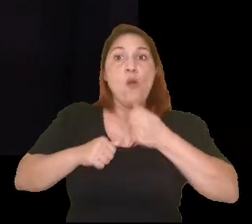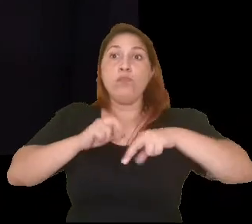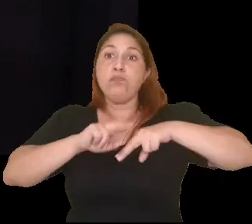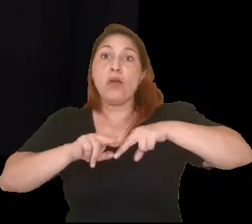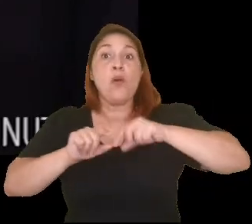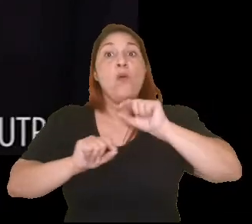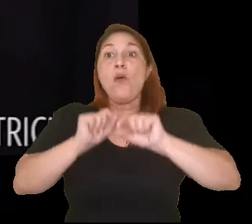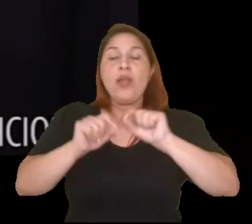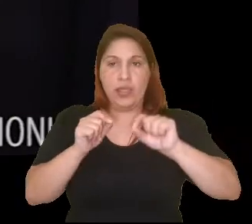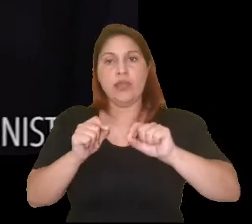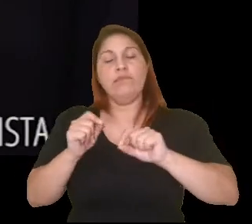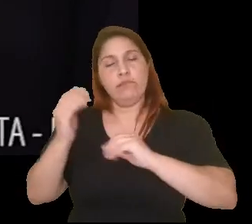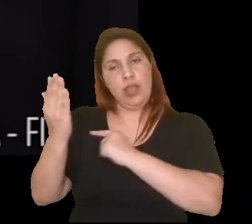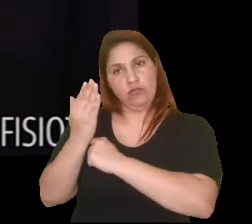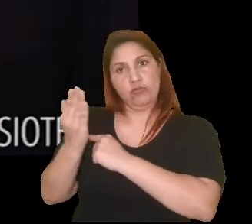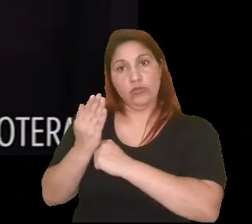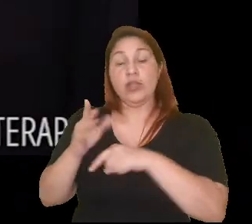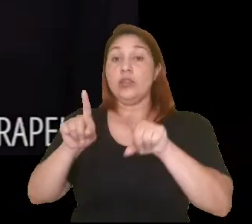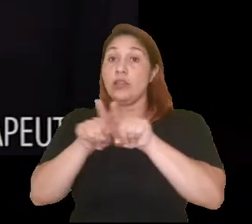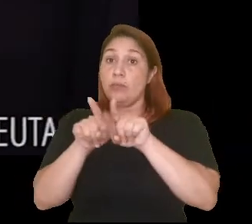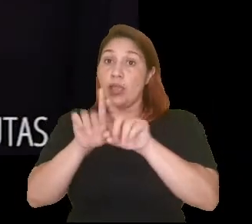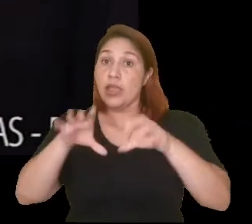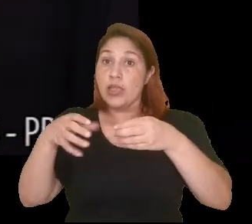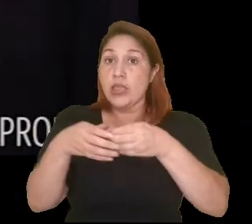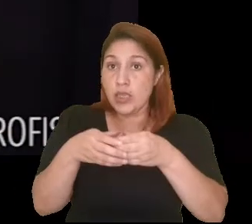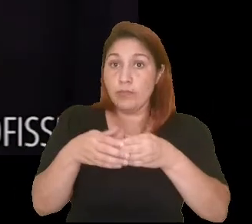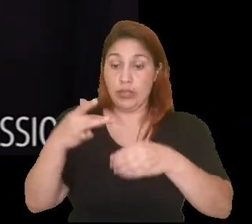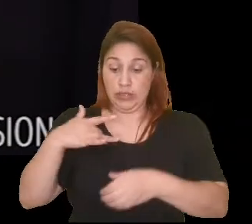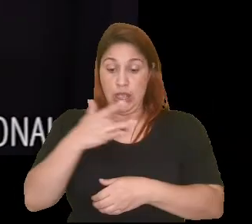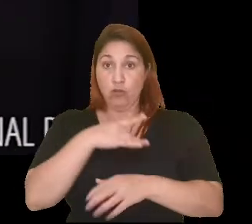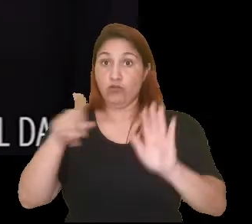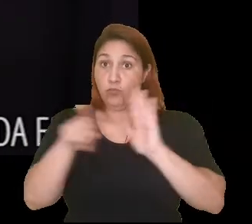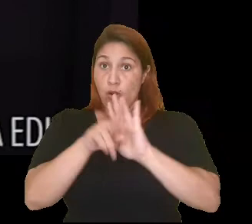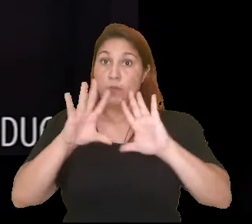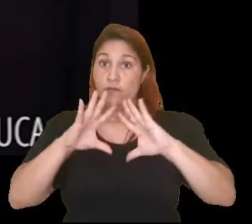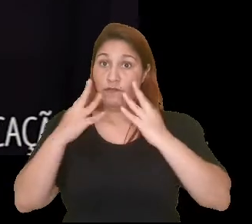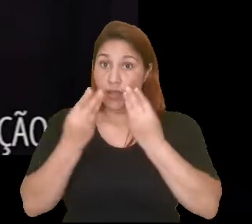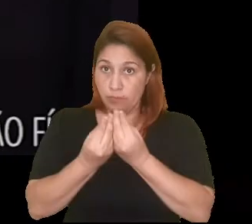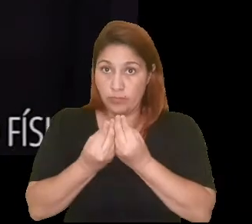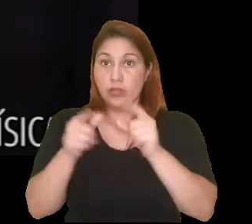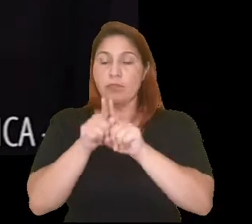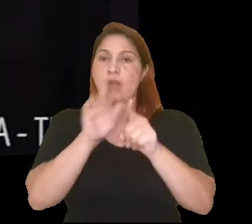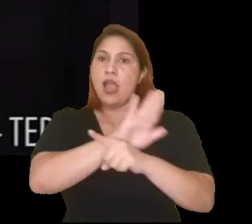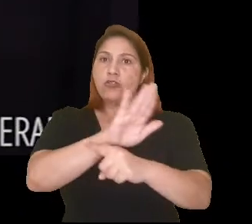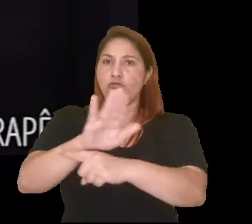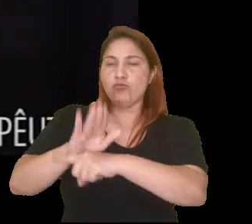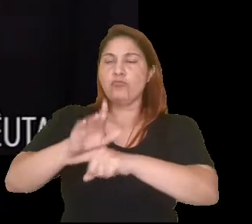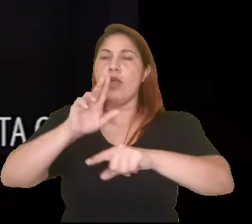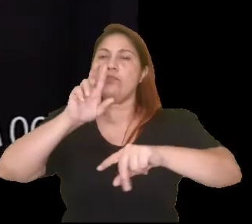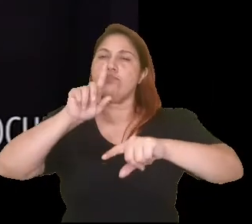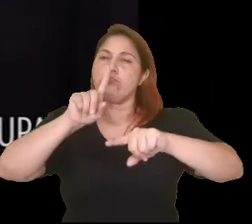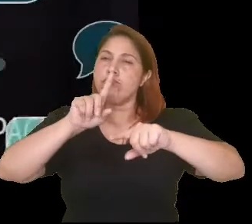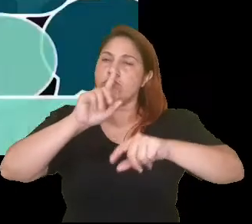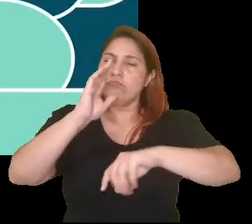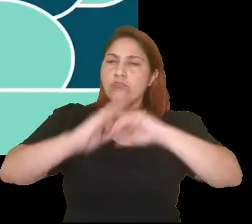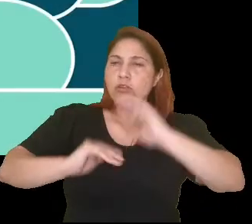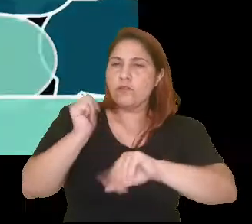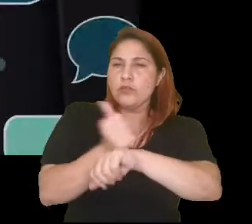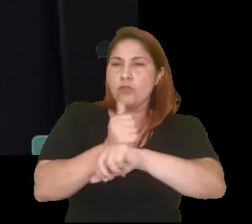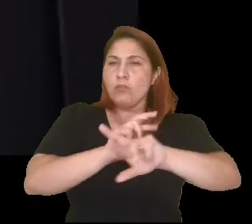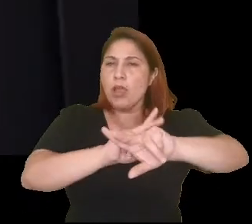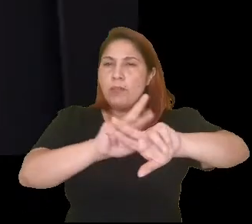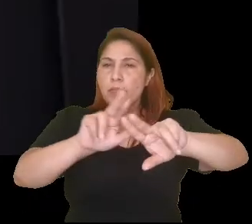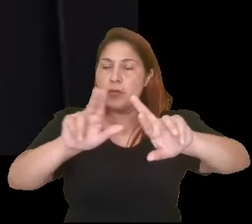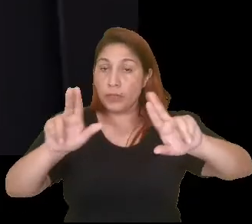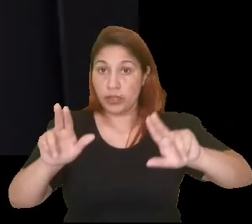preciosa. As equipes de saúde da família contam com profissionais de diferentes áreas que podem auxiliar nessa missão. No